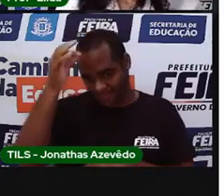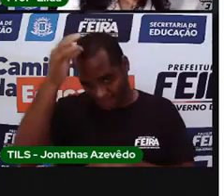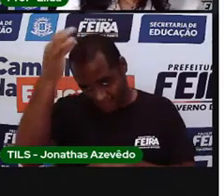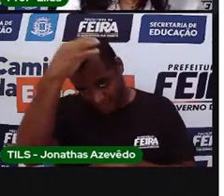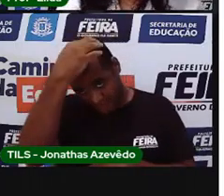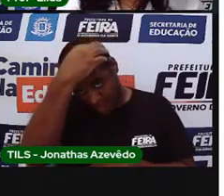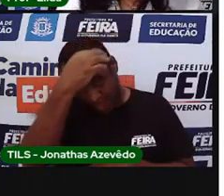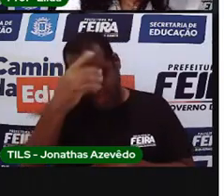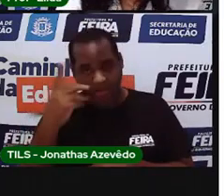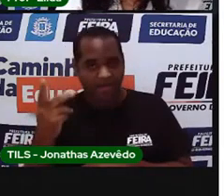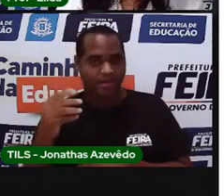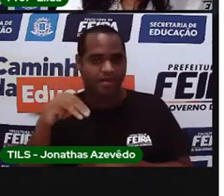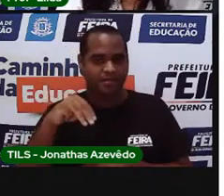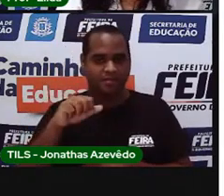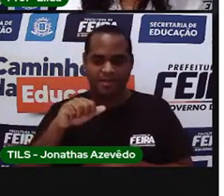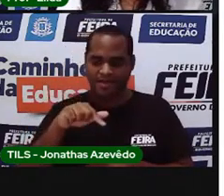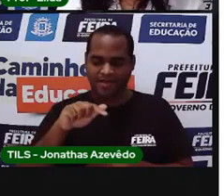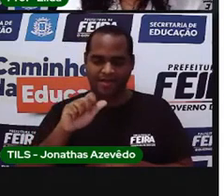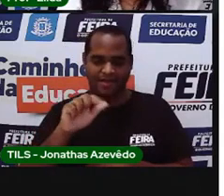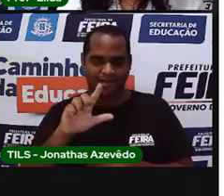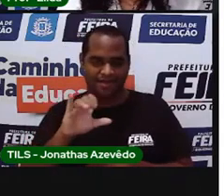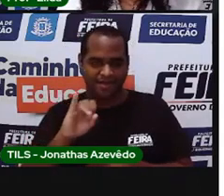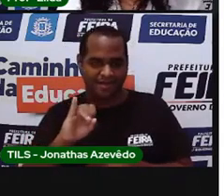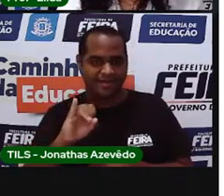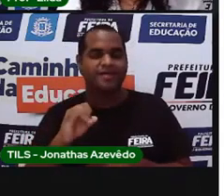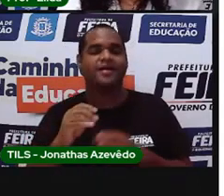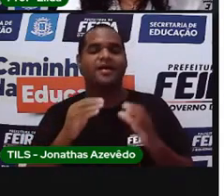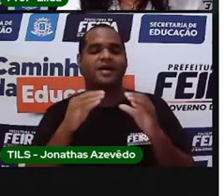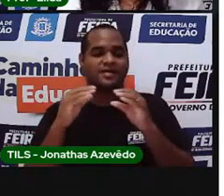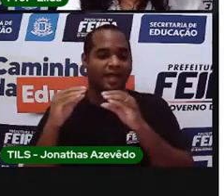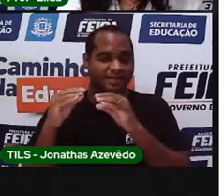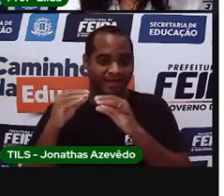A Magali ocupa qual posição na fila?